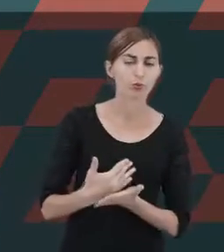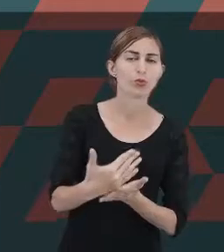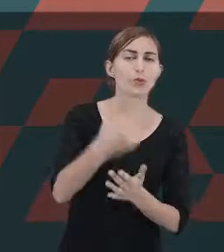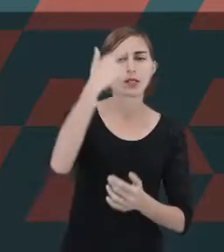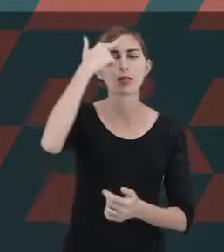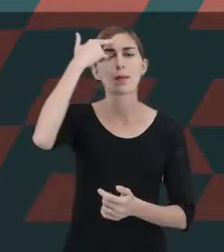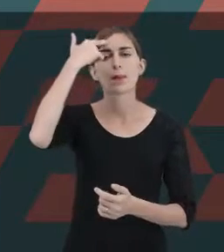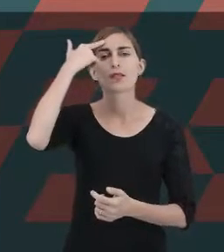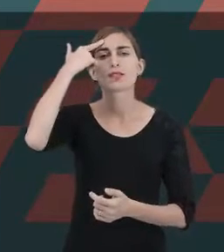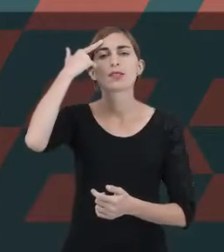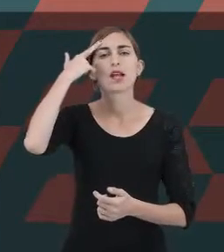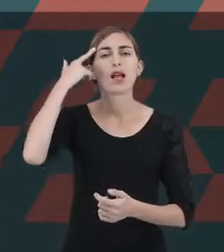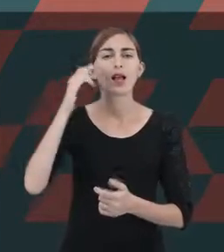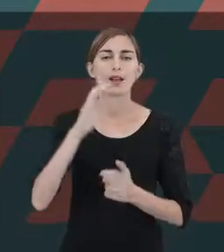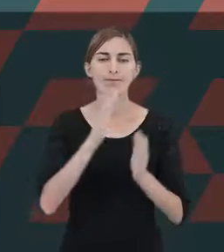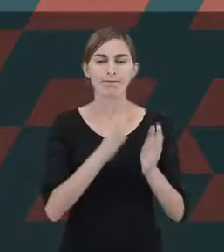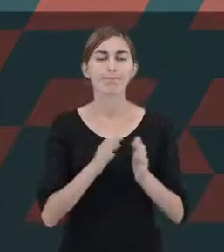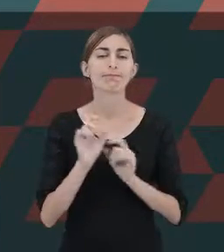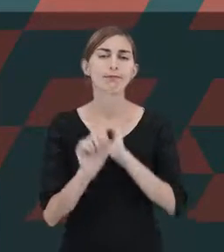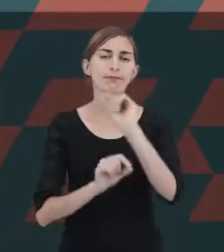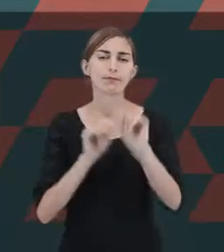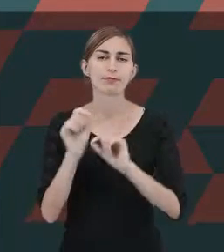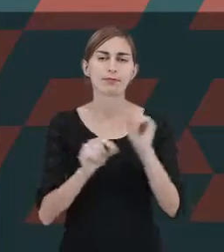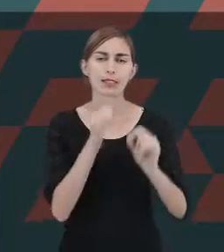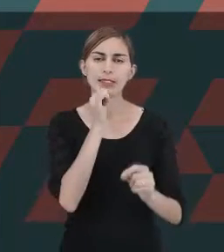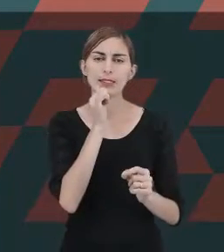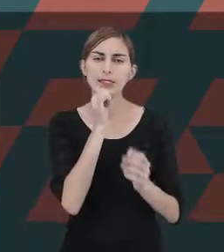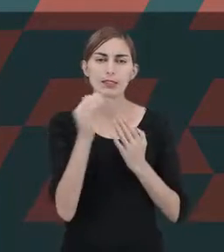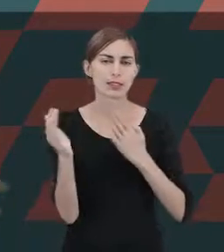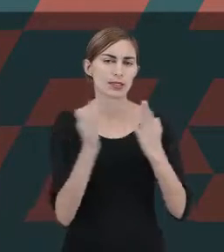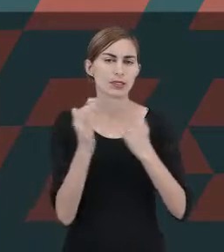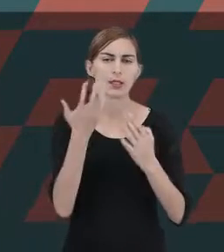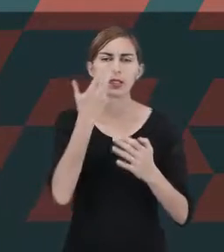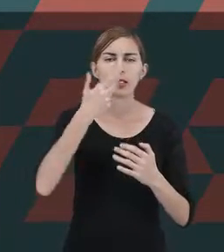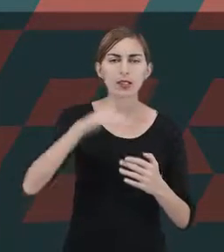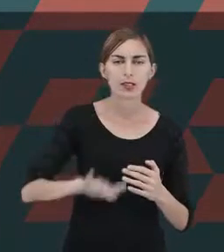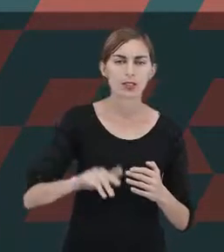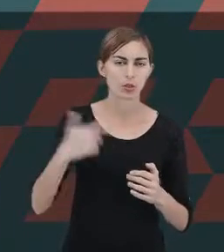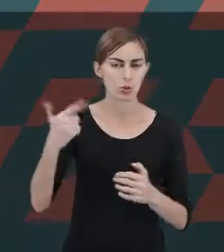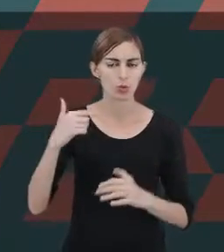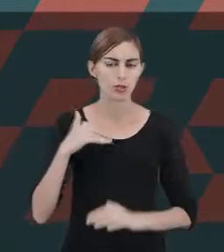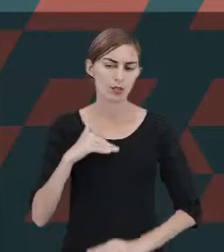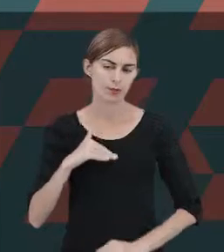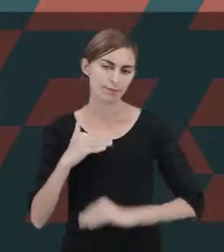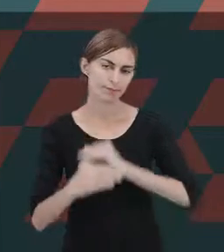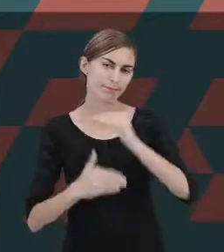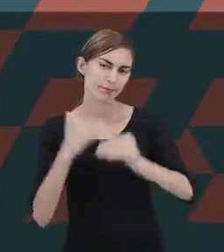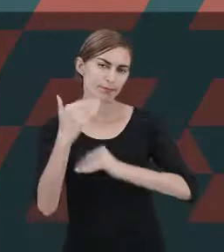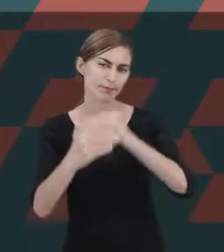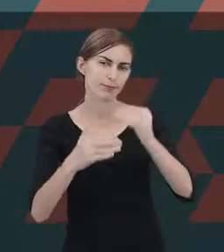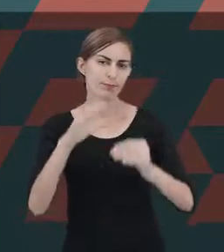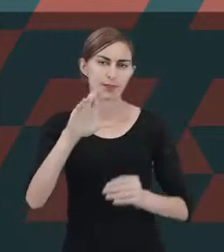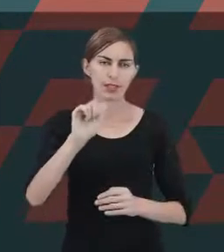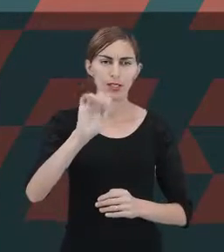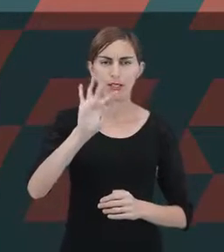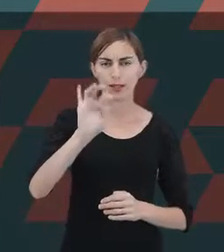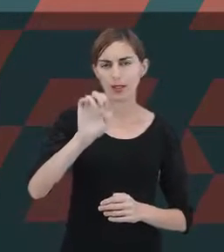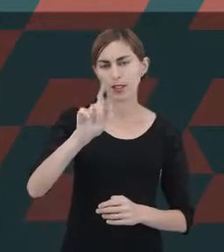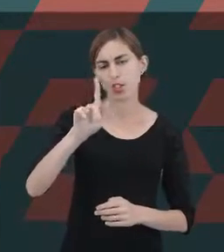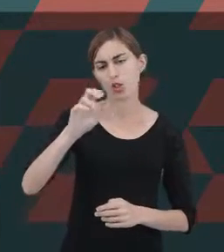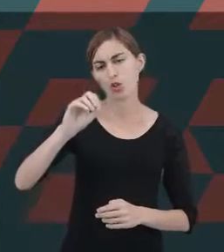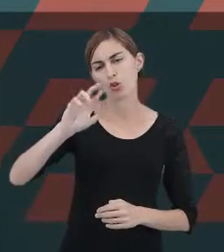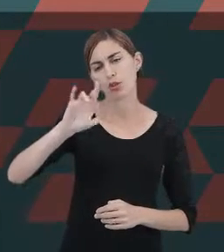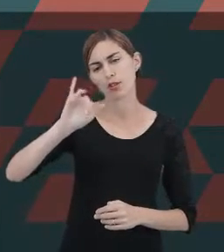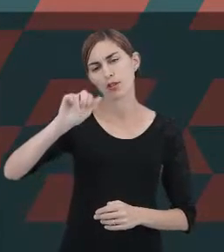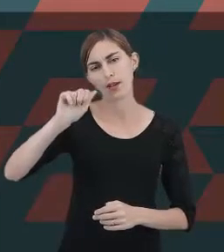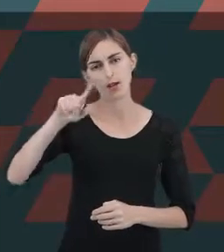categorias. Por exemplo, uma criança que não tenha desenvolvido ainda os processos categoriais, ele, por exemplo, não